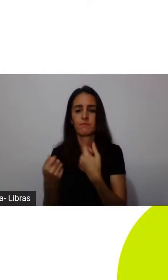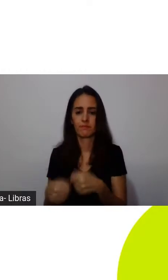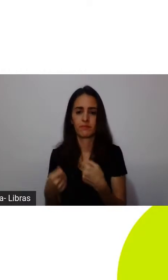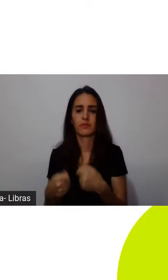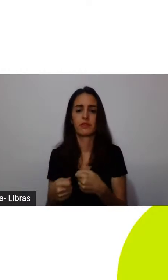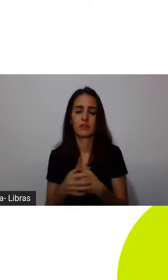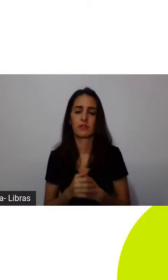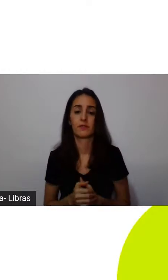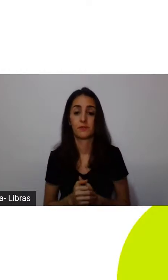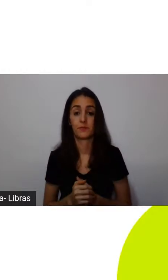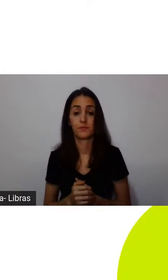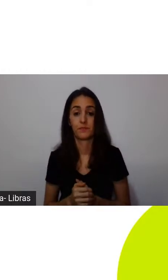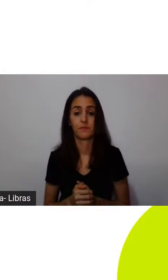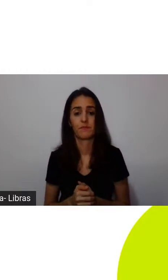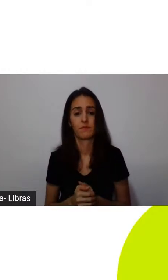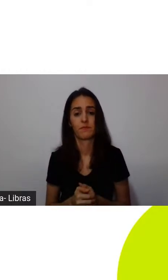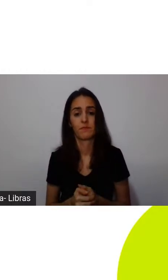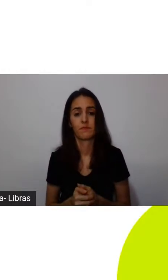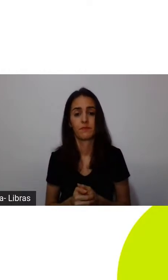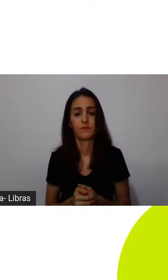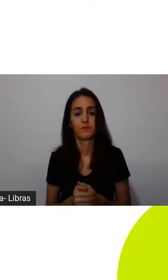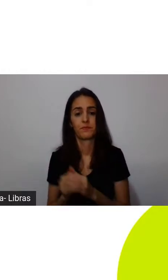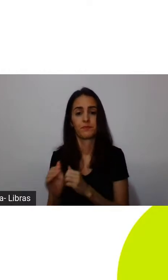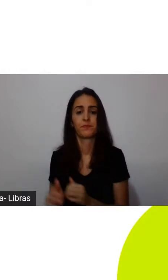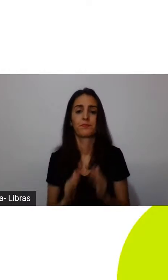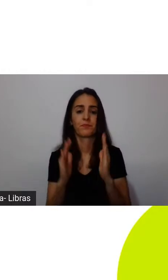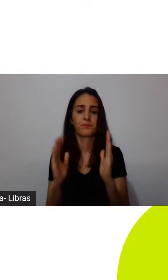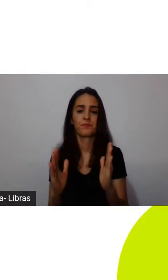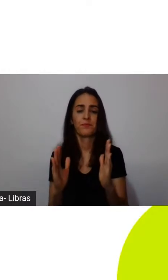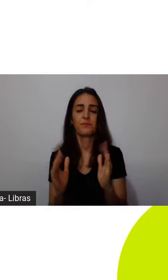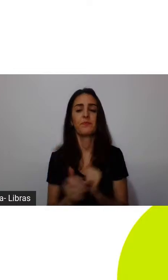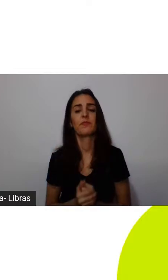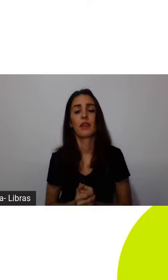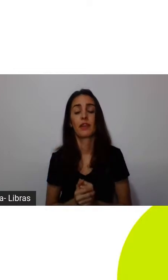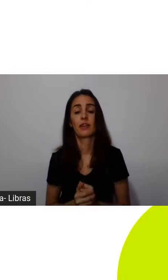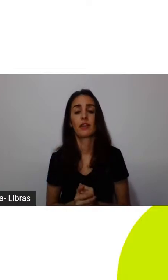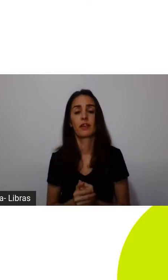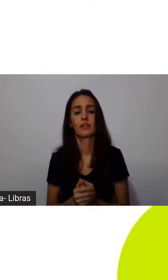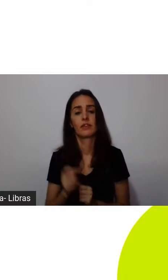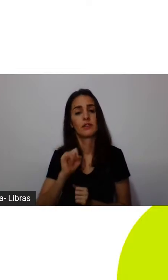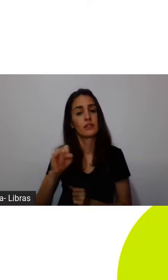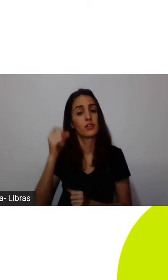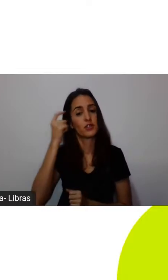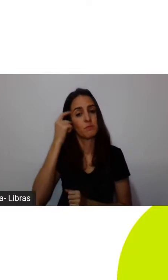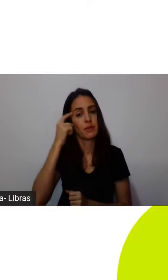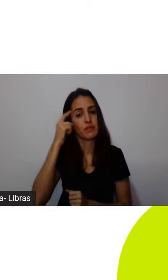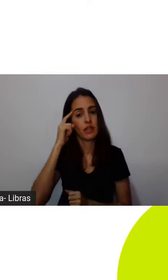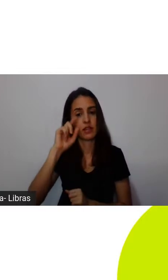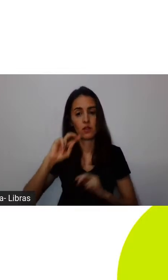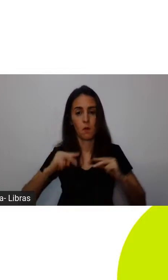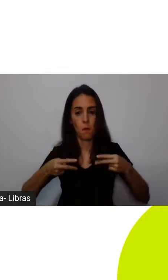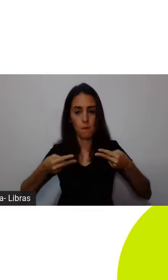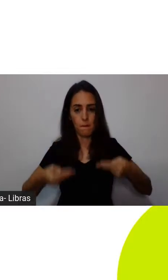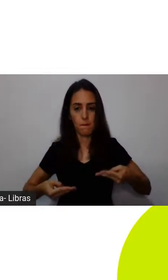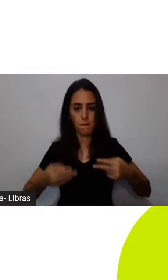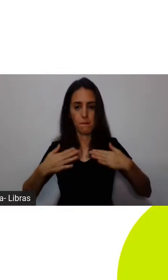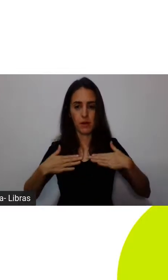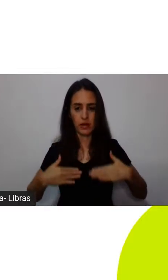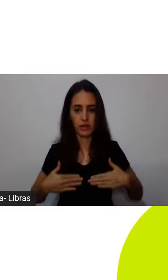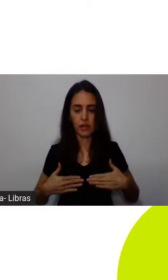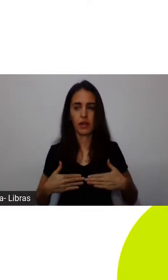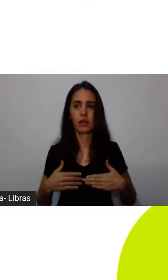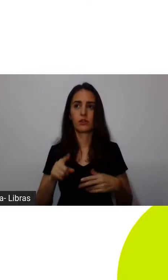Para a última etapa, aqui a resposta sociológica e antropológica para a nossa falta de